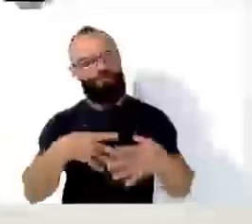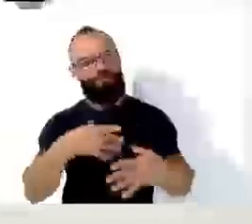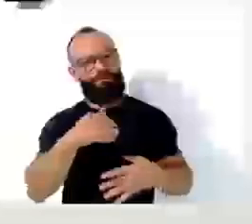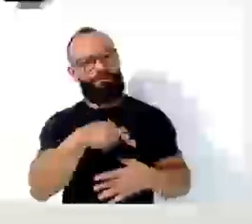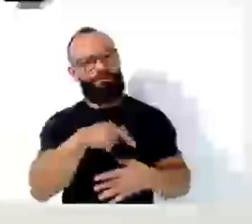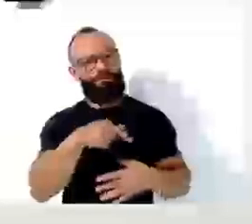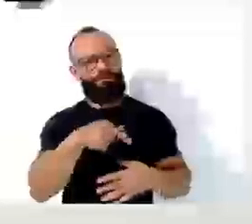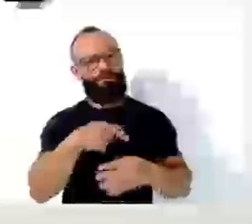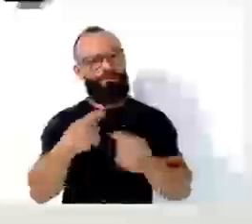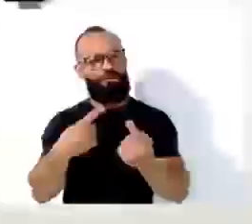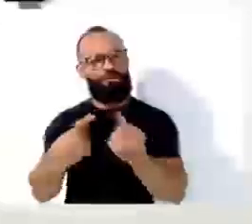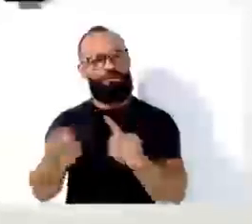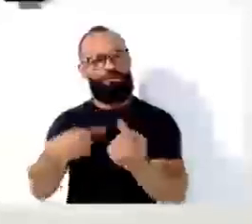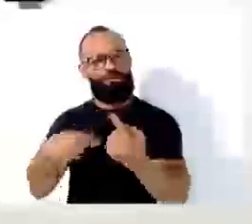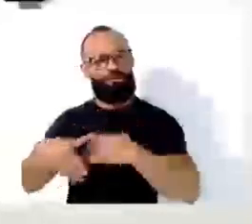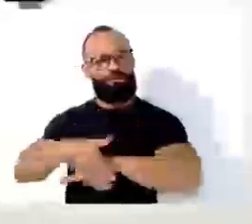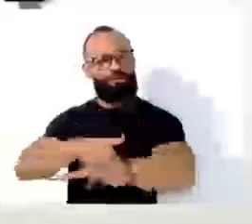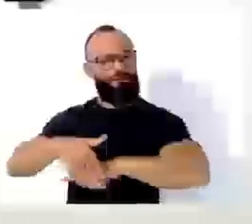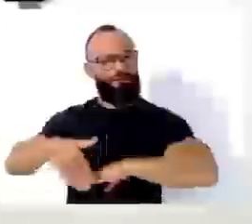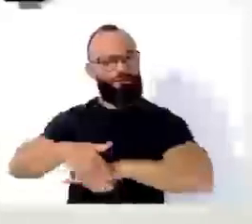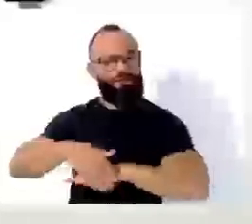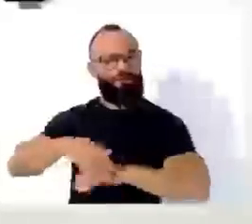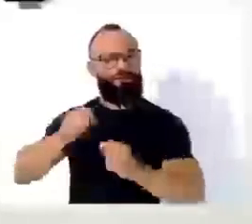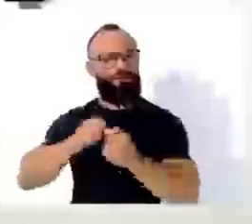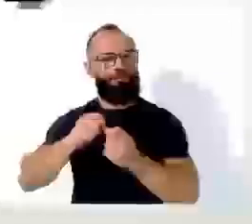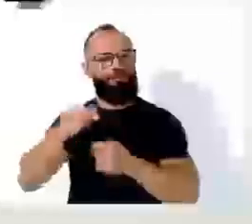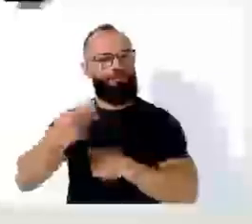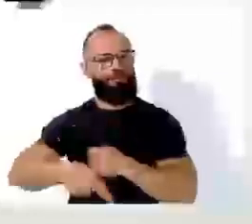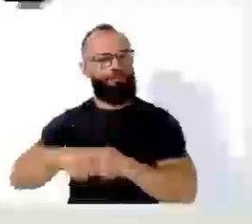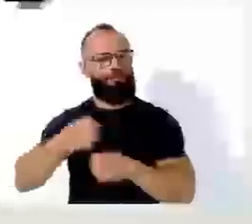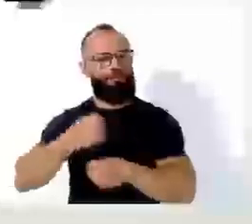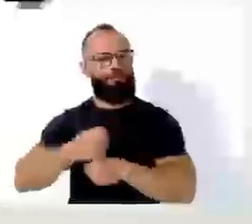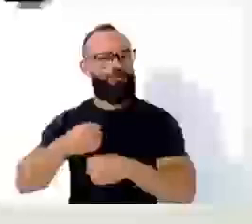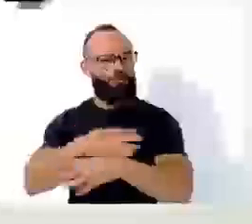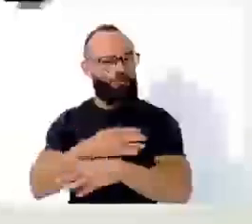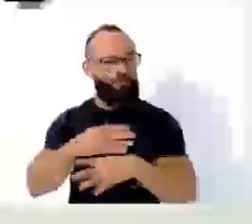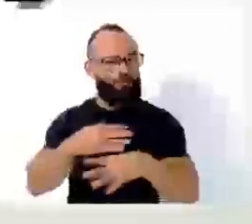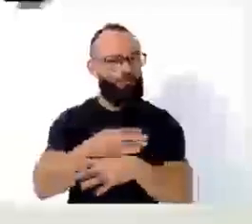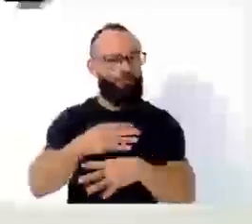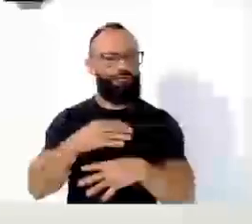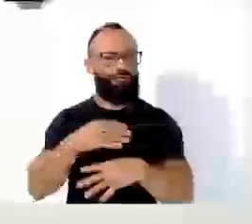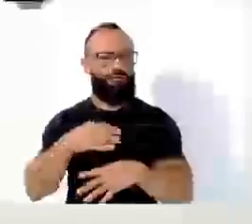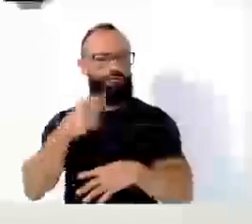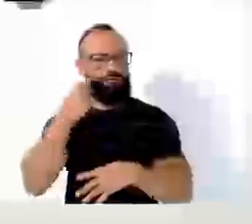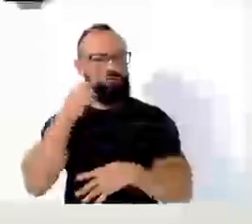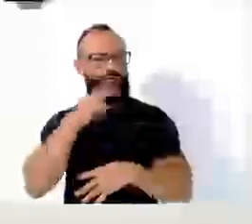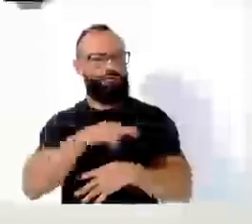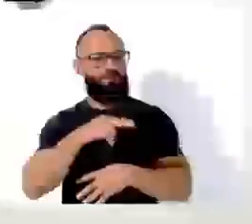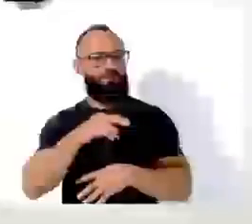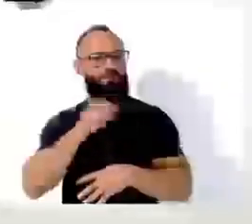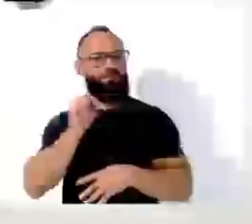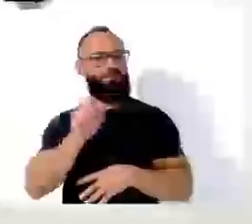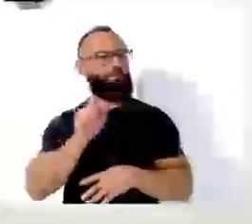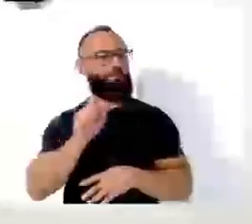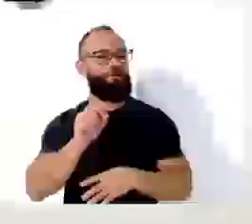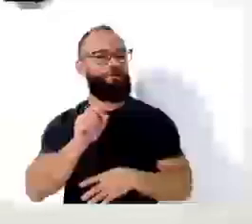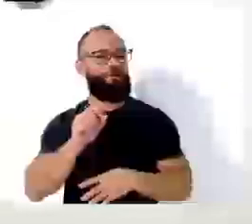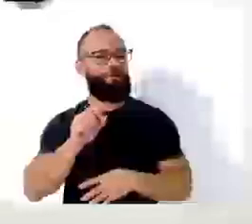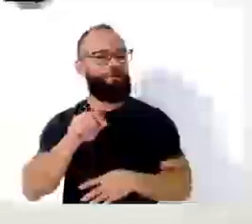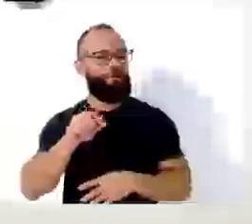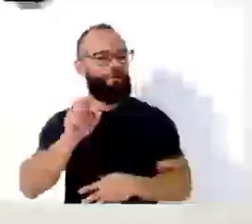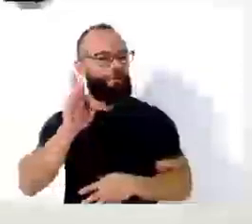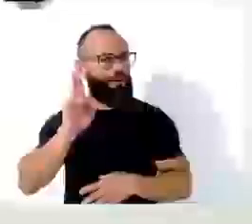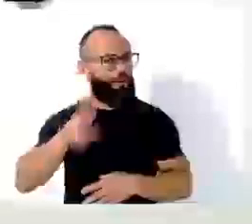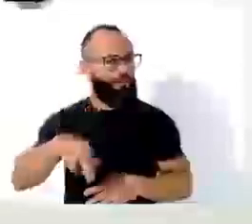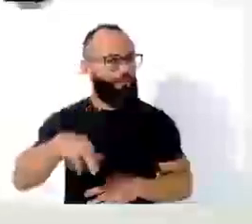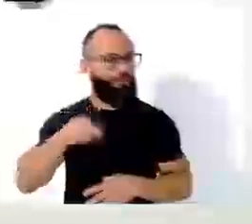faz aqui na nossa cidade. Talvez esteja chegando a hora de realmente a prefeitura